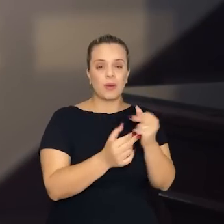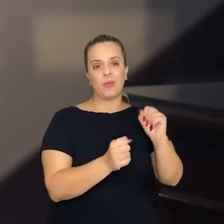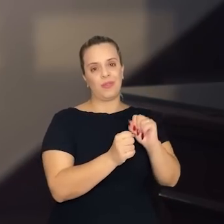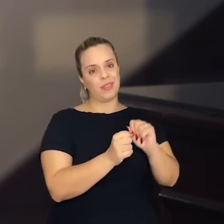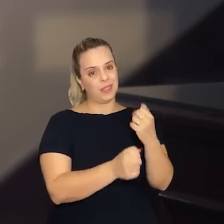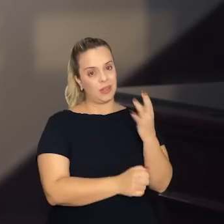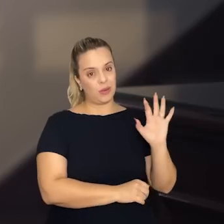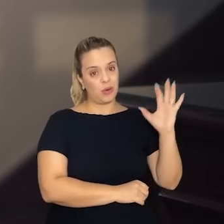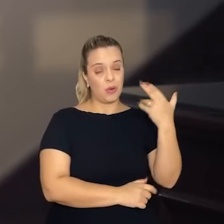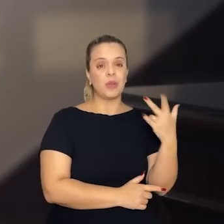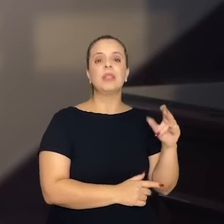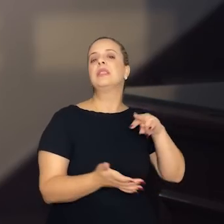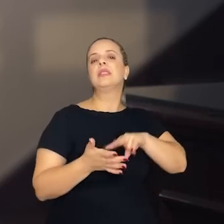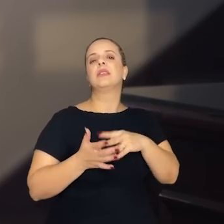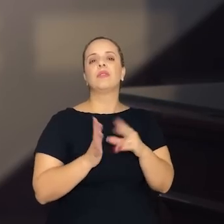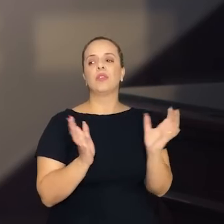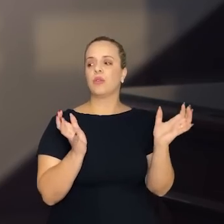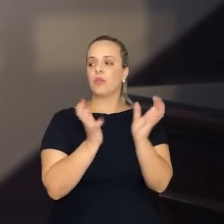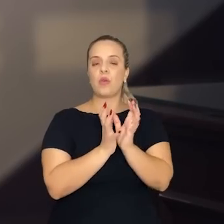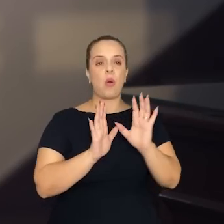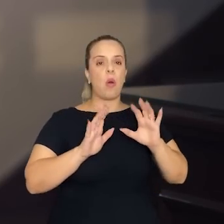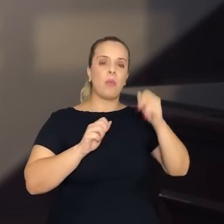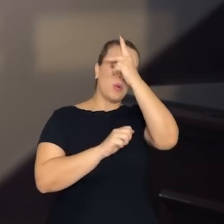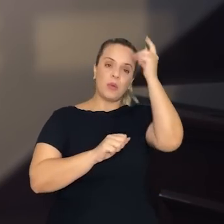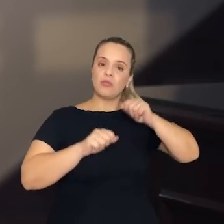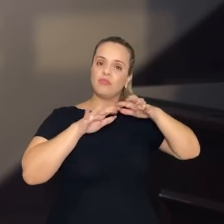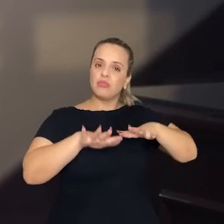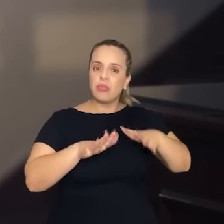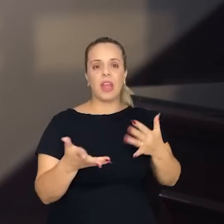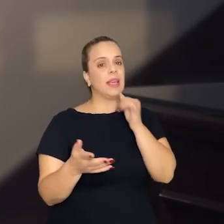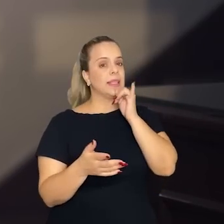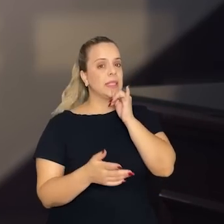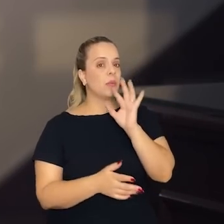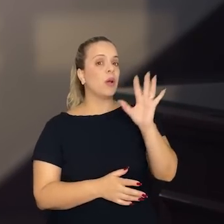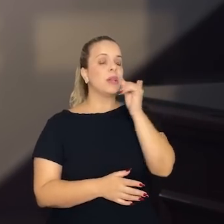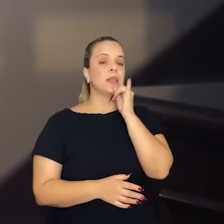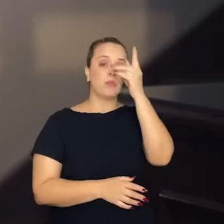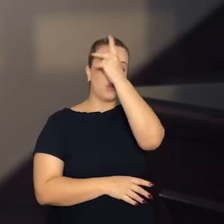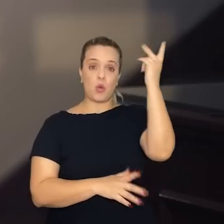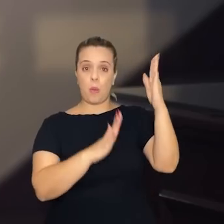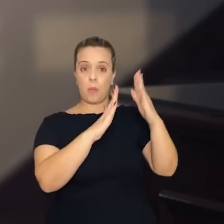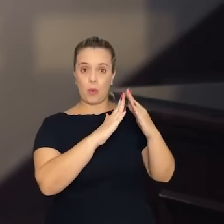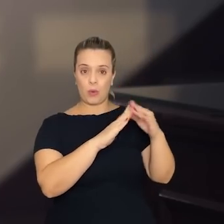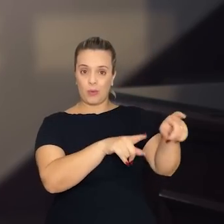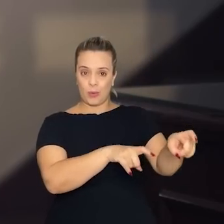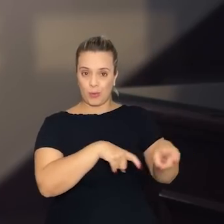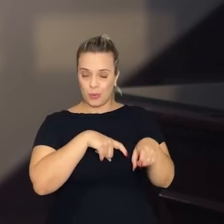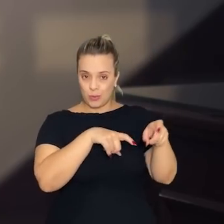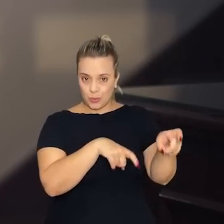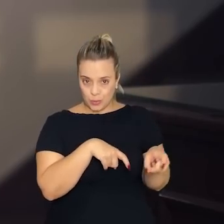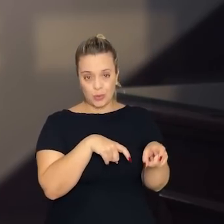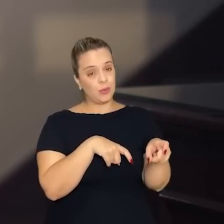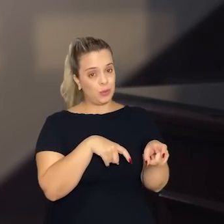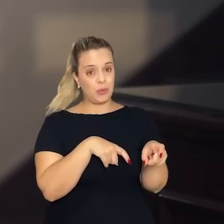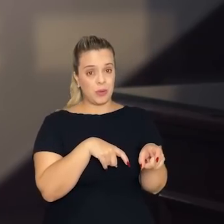É a ideia de mutirão. Então, o rural, as pessoas que moravam na